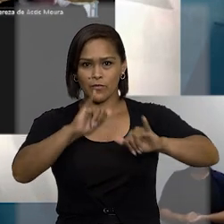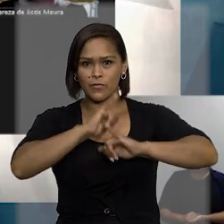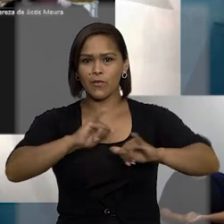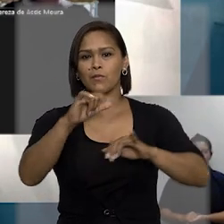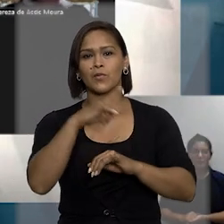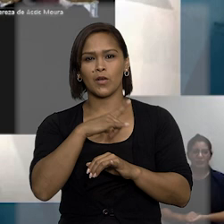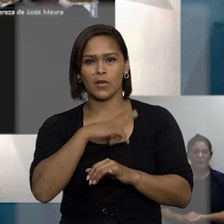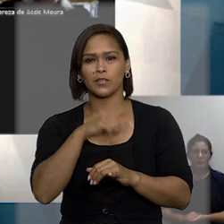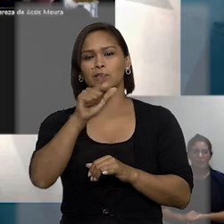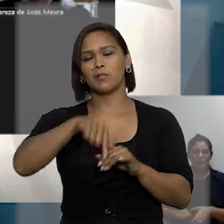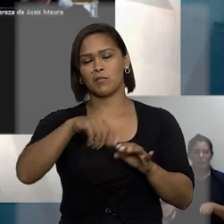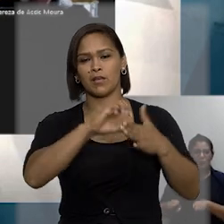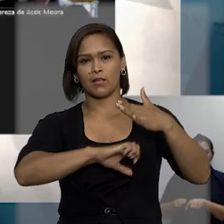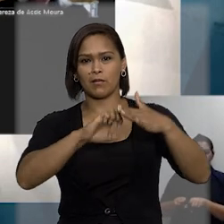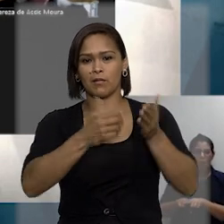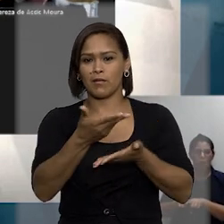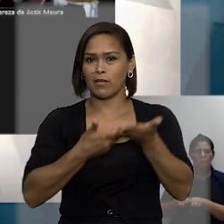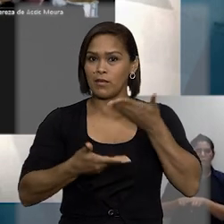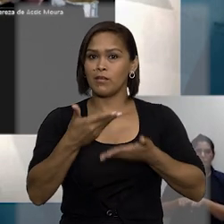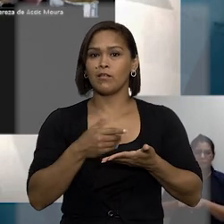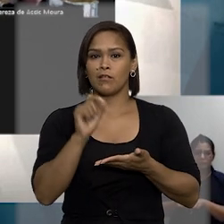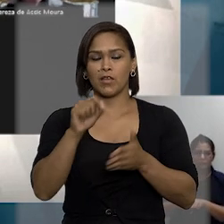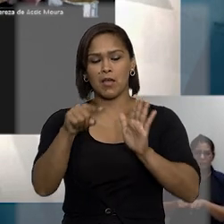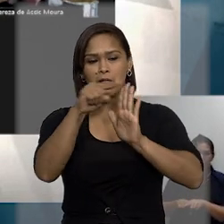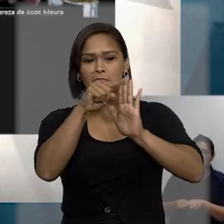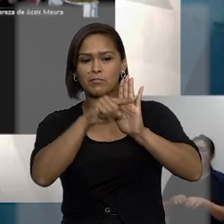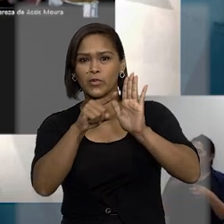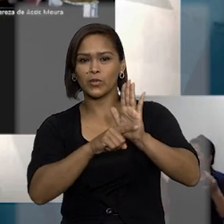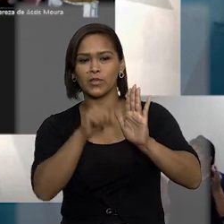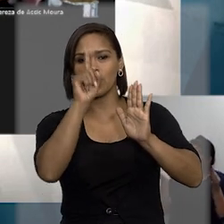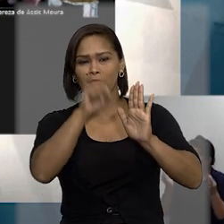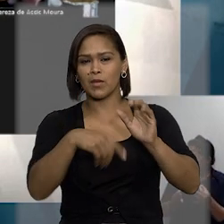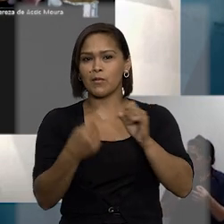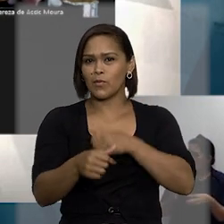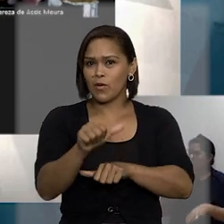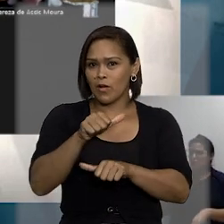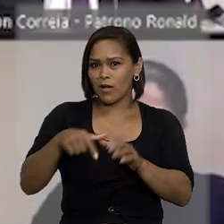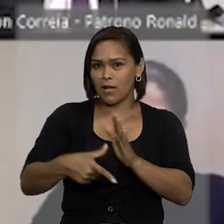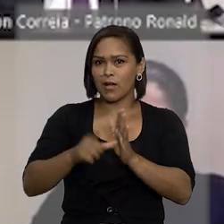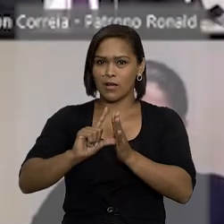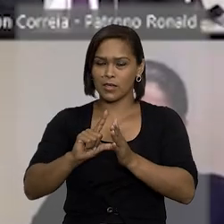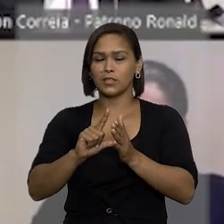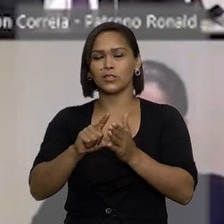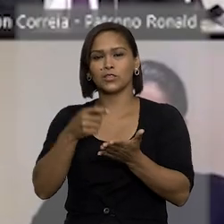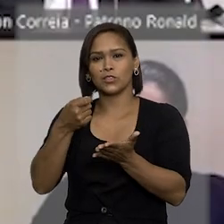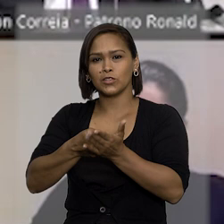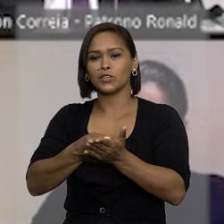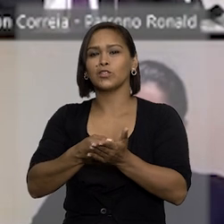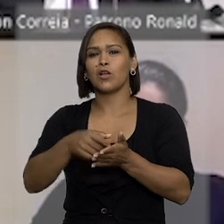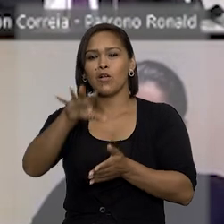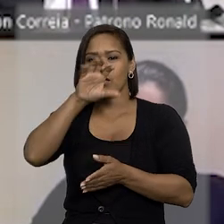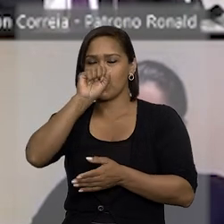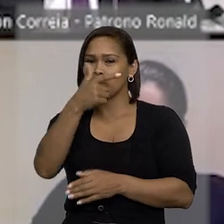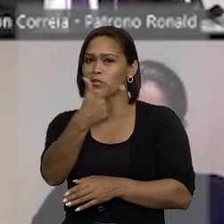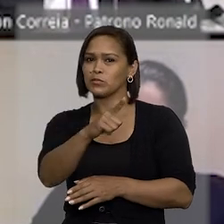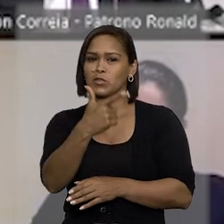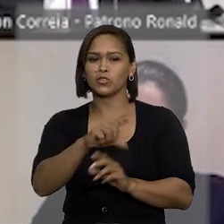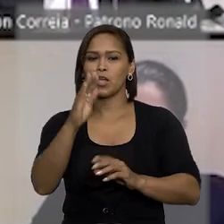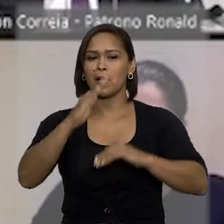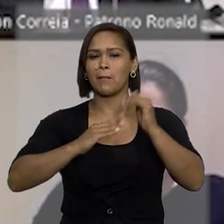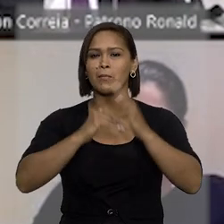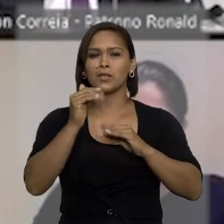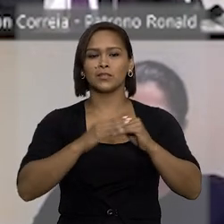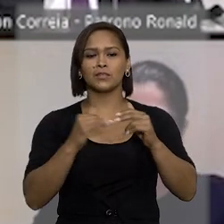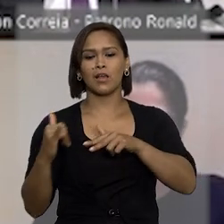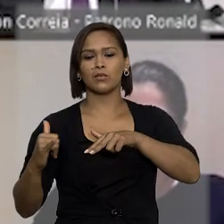disponibilizadas pelas empresas envolvidas indicavam que, mesmo antes da aquisição, os equipamentos não tinham a capacidade de